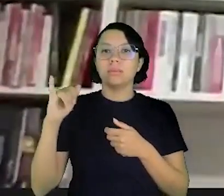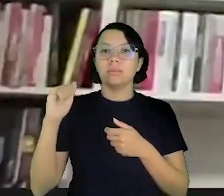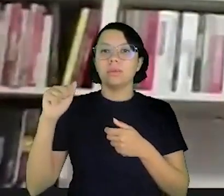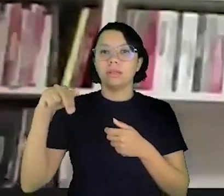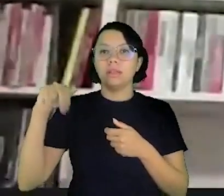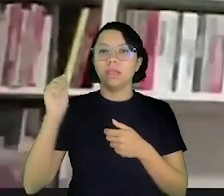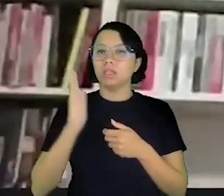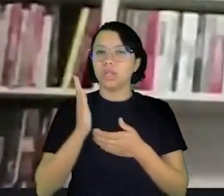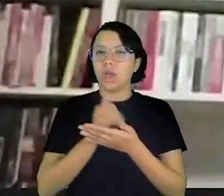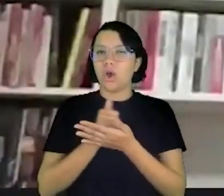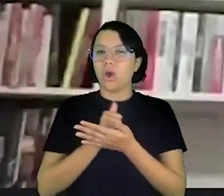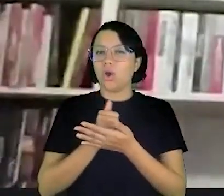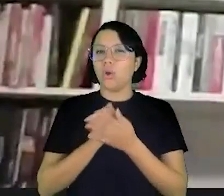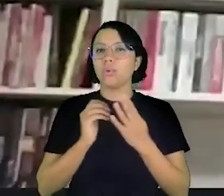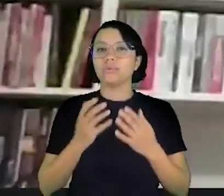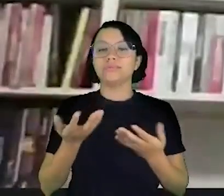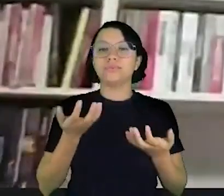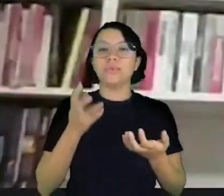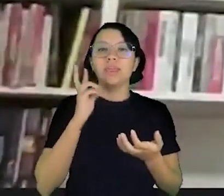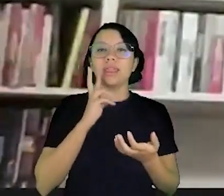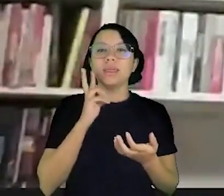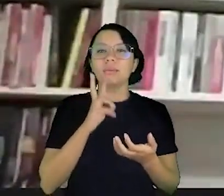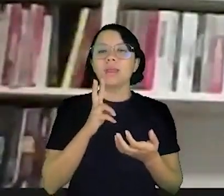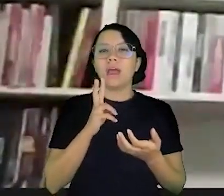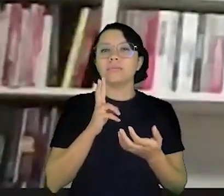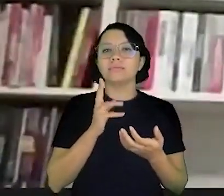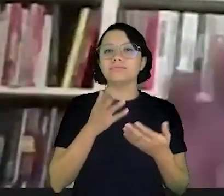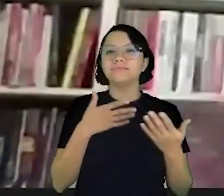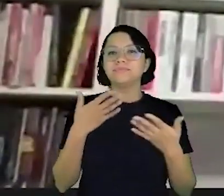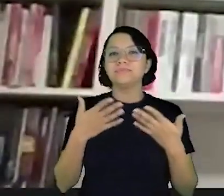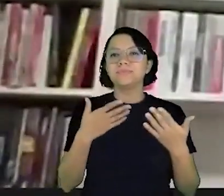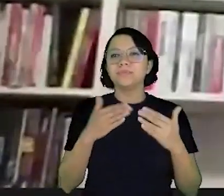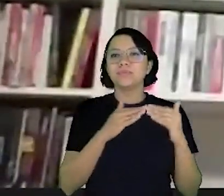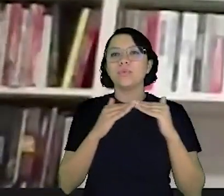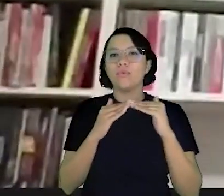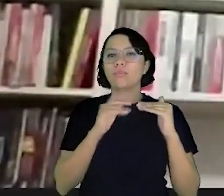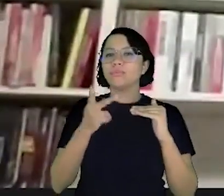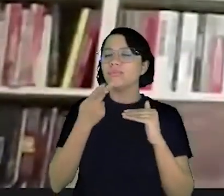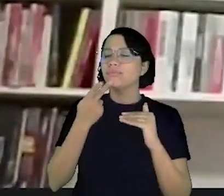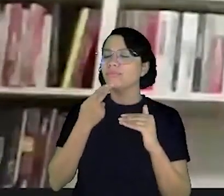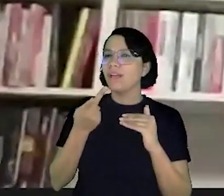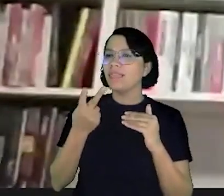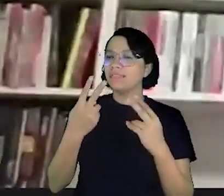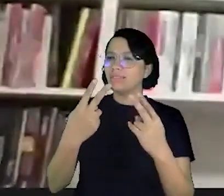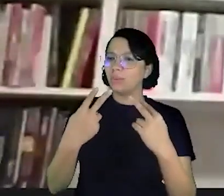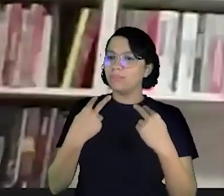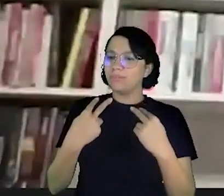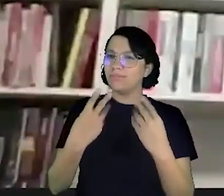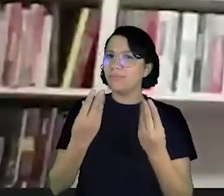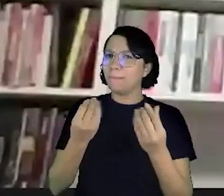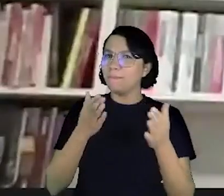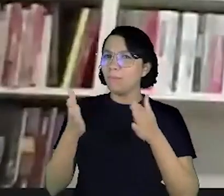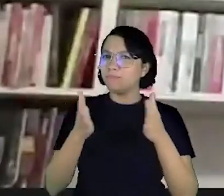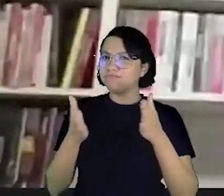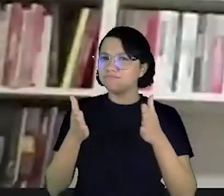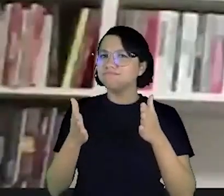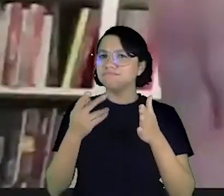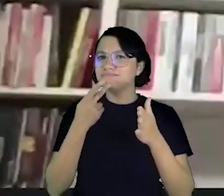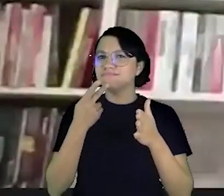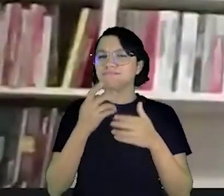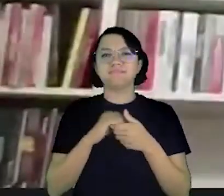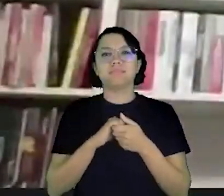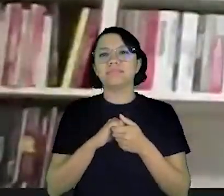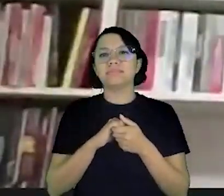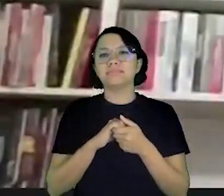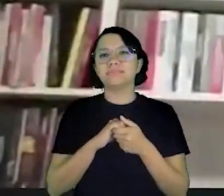a Mariana já está controlando aqui eu só queria lembrar até um conforme você foi falando eu me vi em